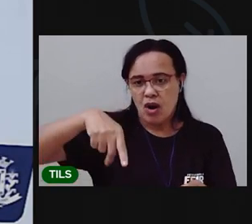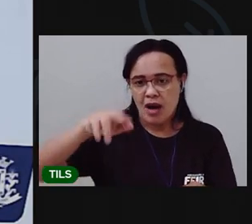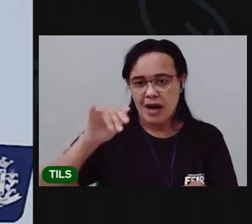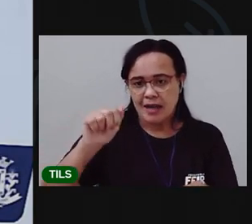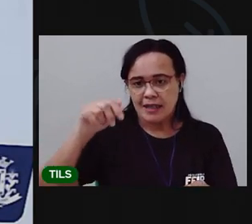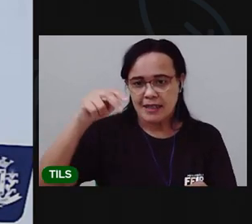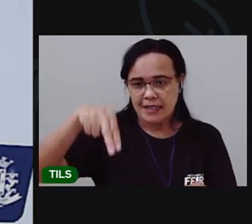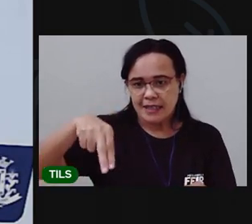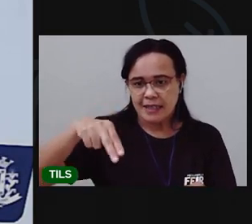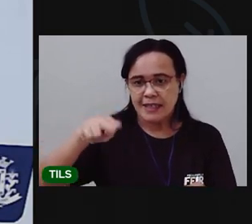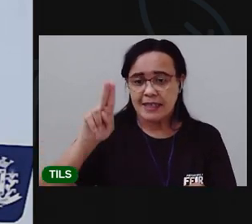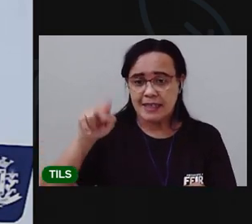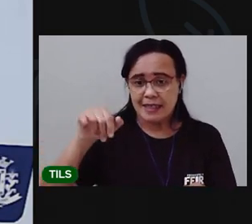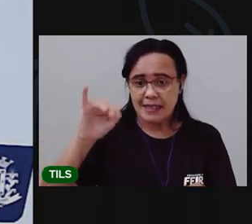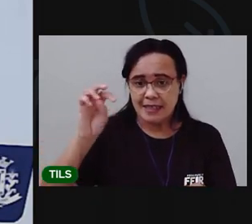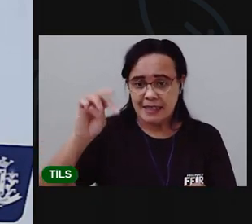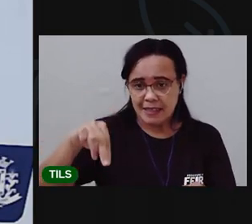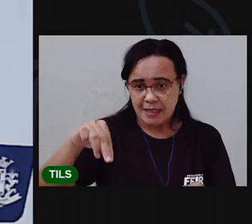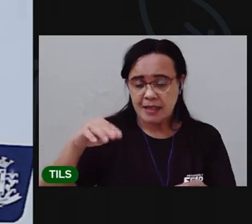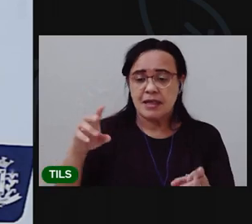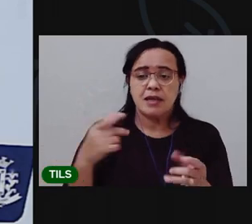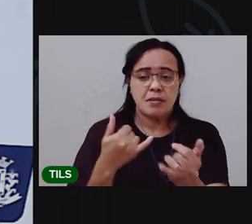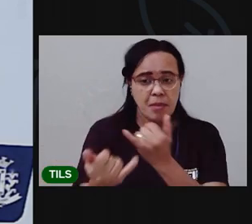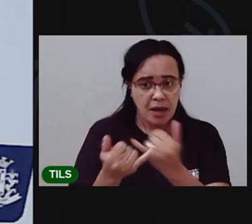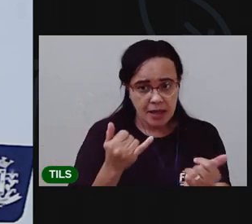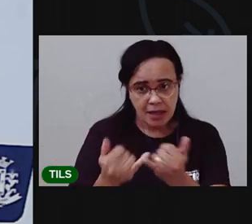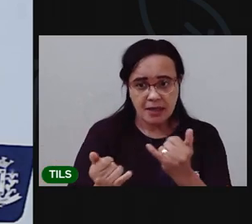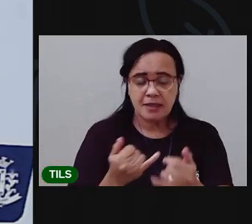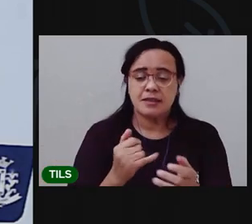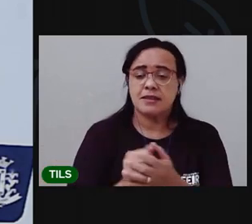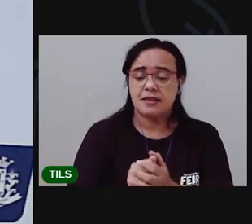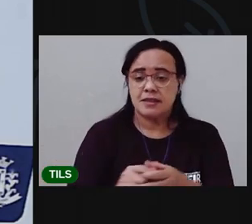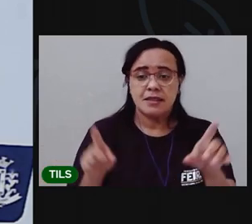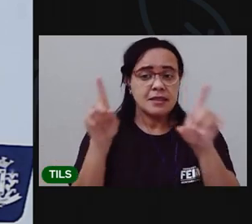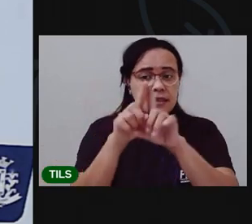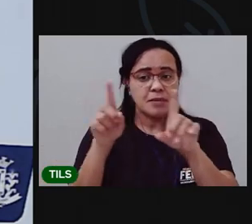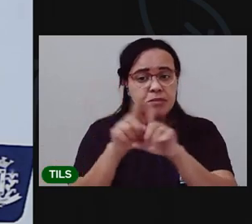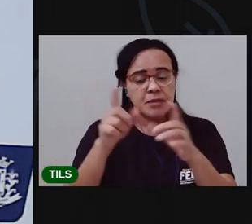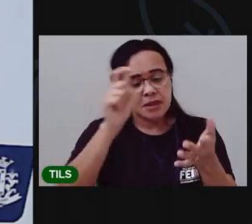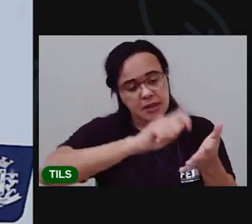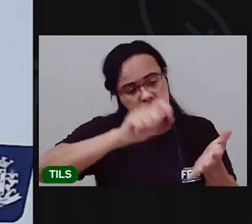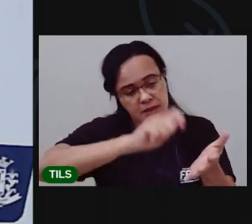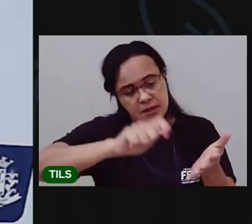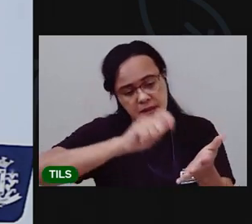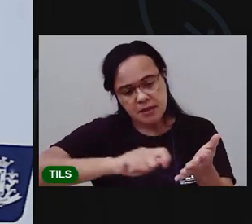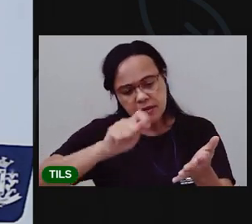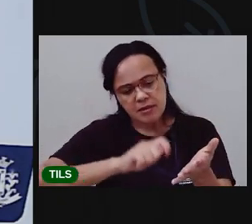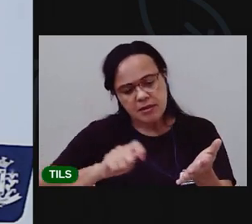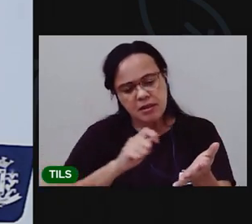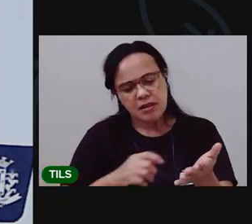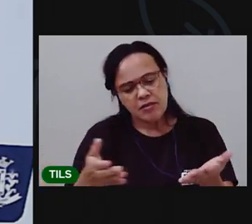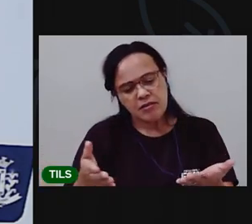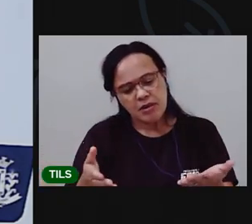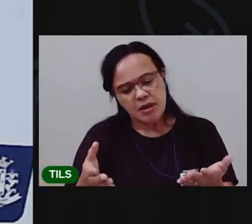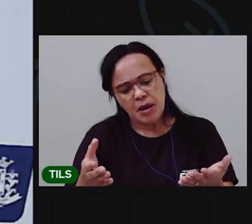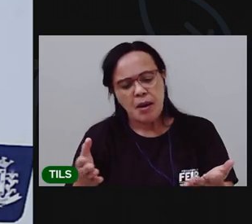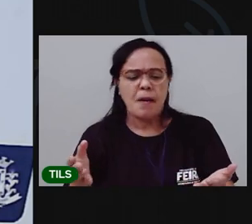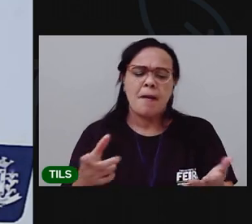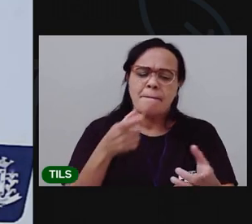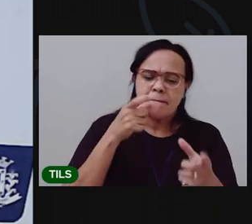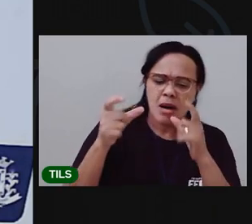parecido. Também vimos como escreve algumas das palavras que tinham lá no texto, como